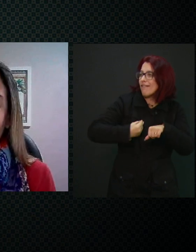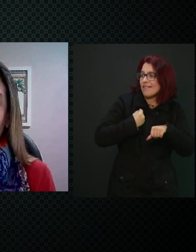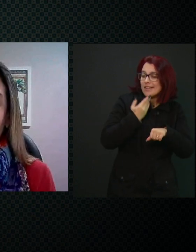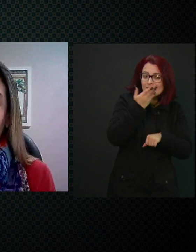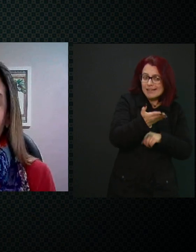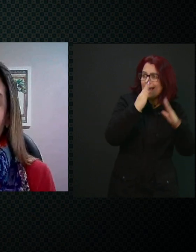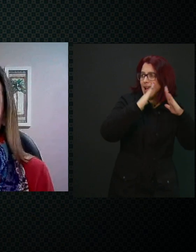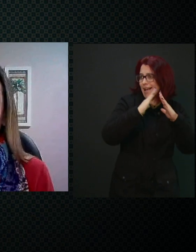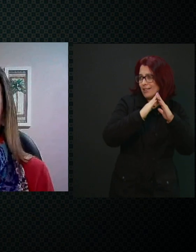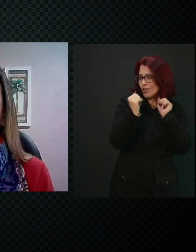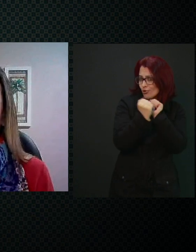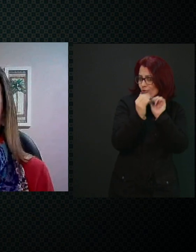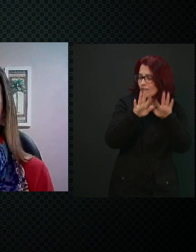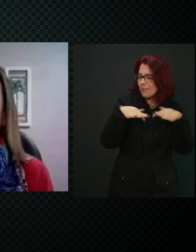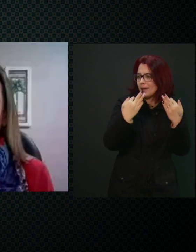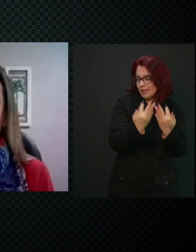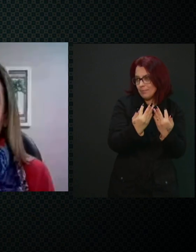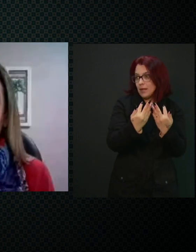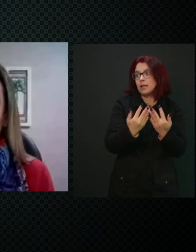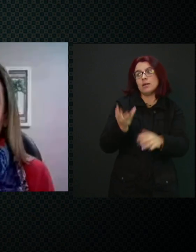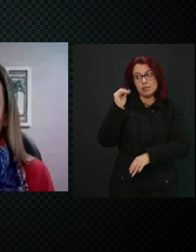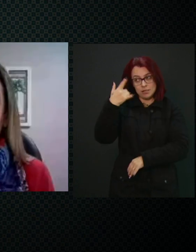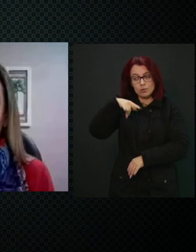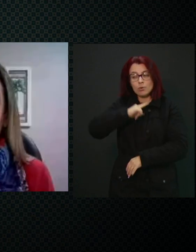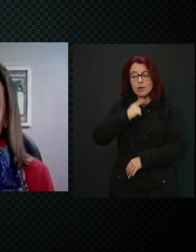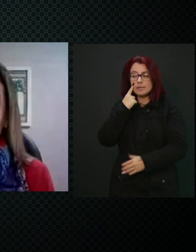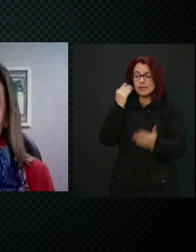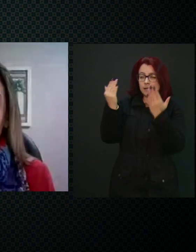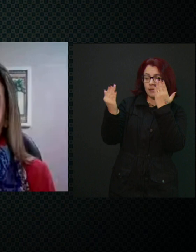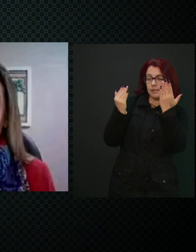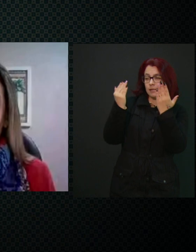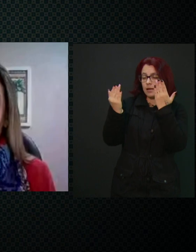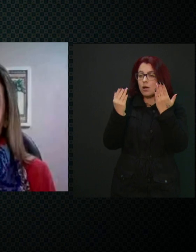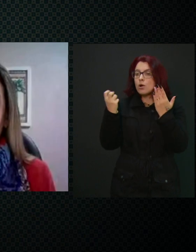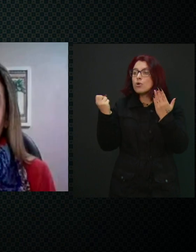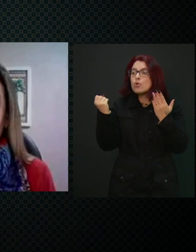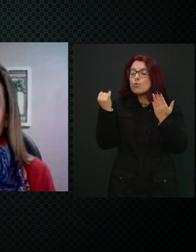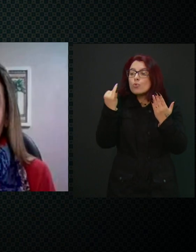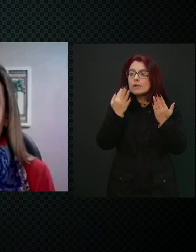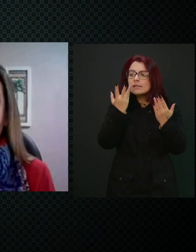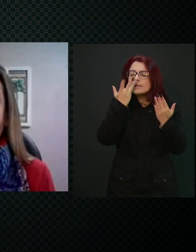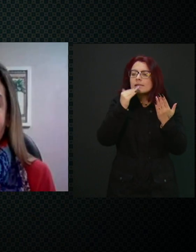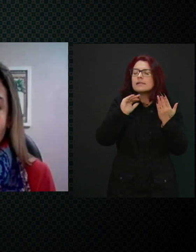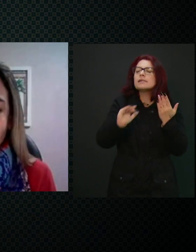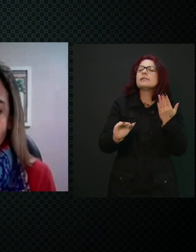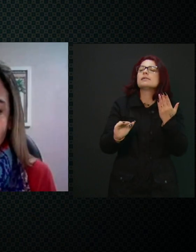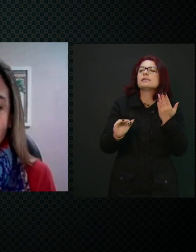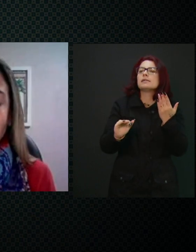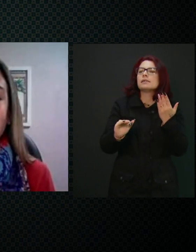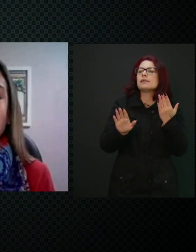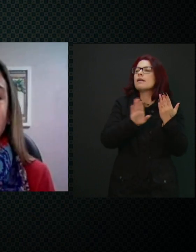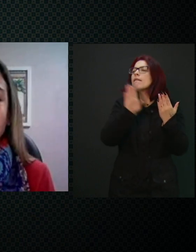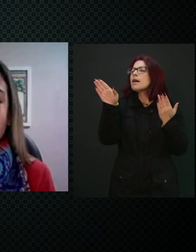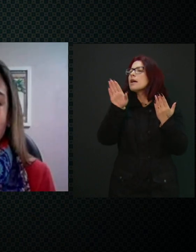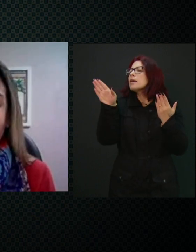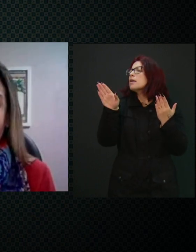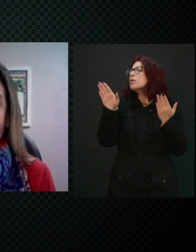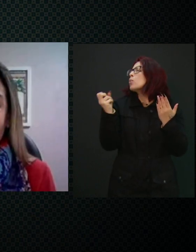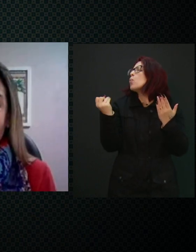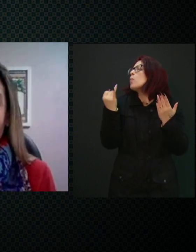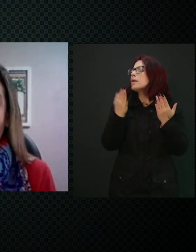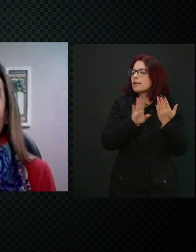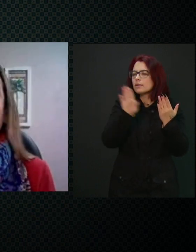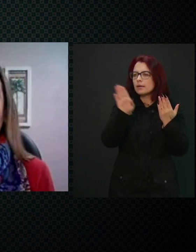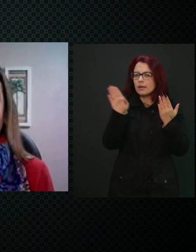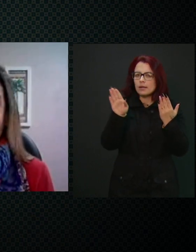questões, né? Se a gente for analisar, quantas vezes essa criança vai lá no atendimento, né?